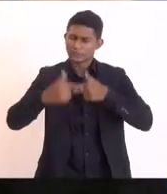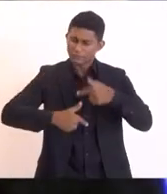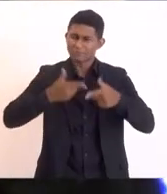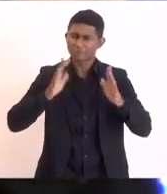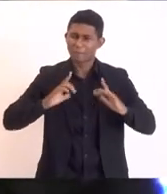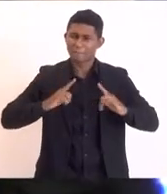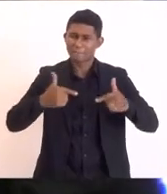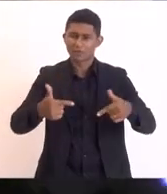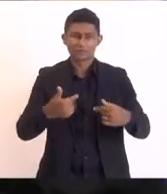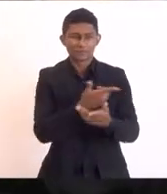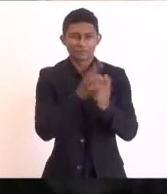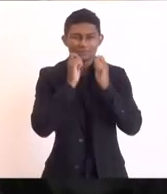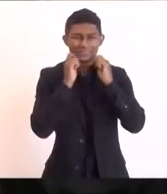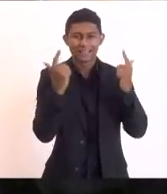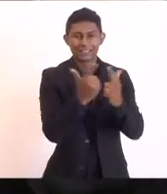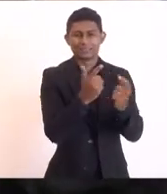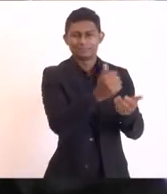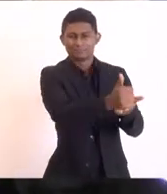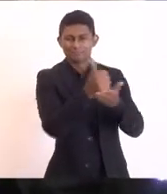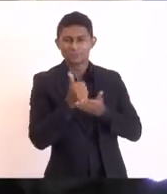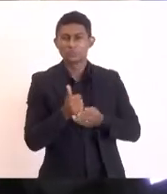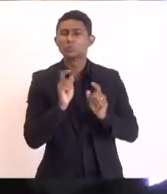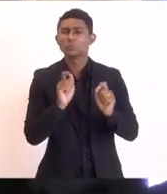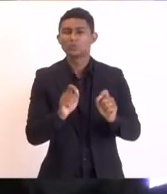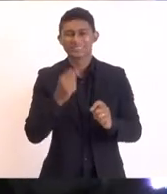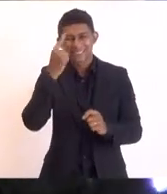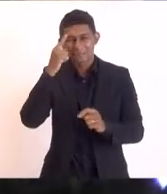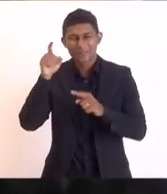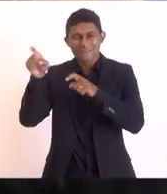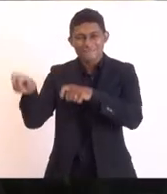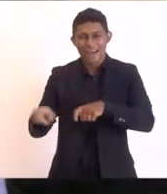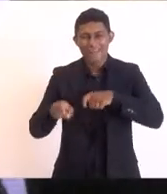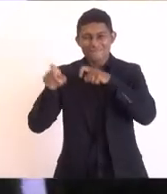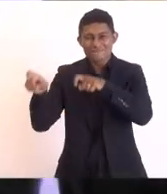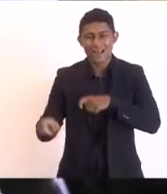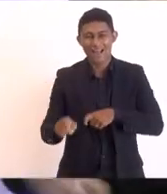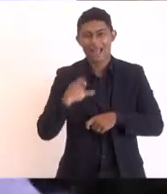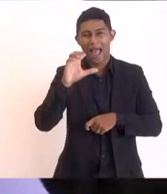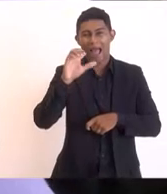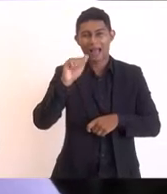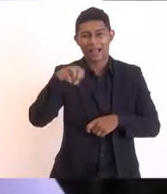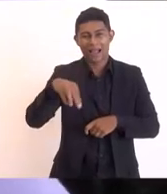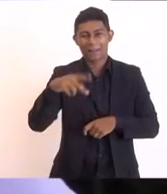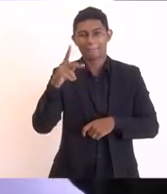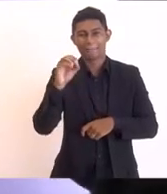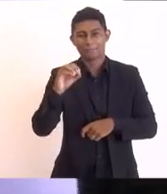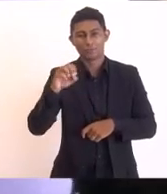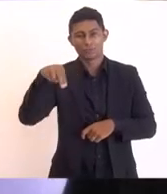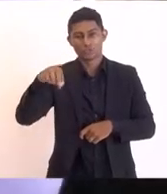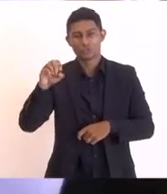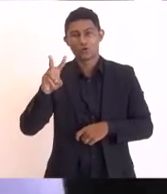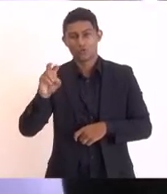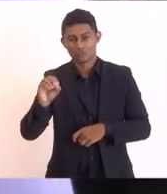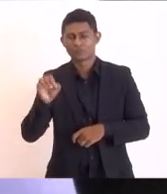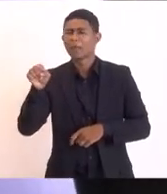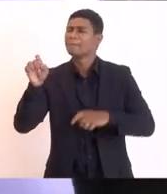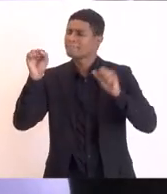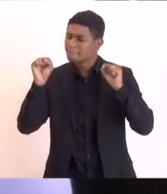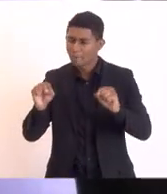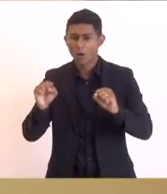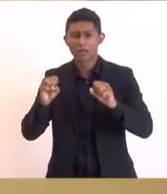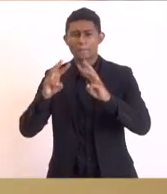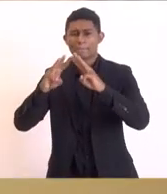e aí apoio da LEG na recuperação da fazenda Campos Novos e lá podemos ter um museu para a cultura